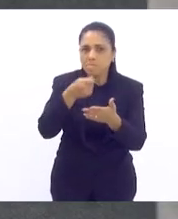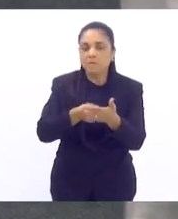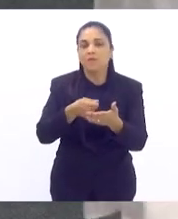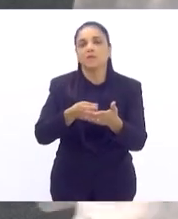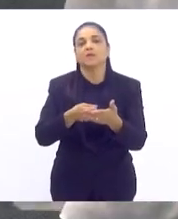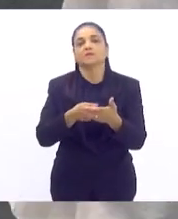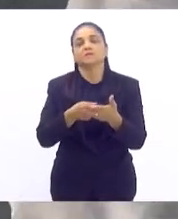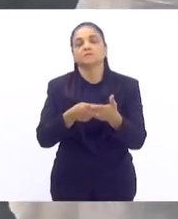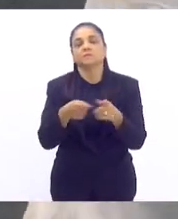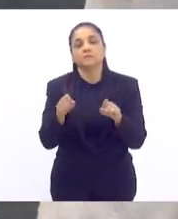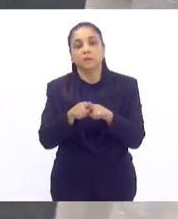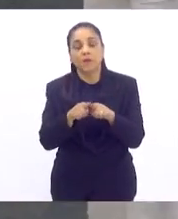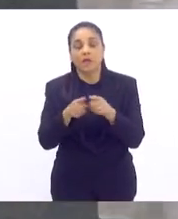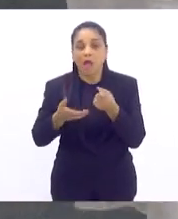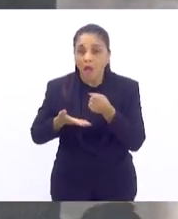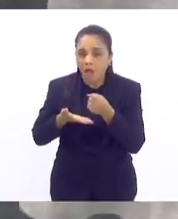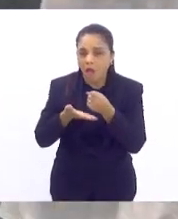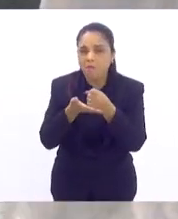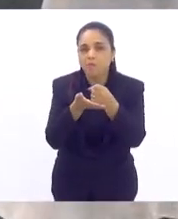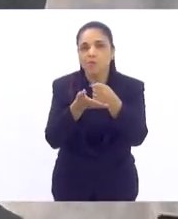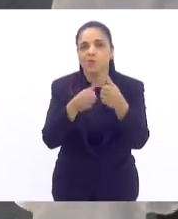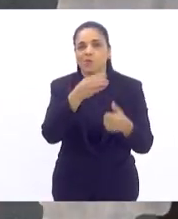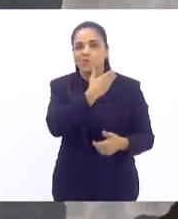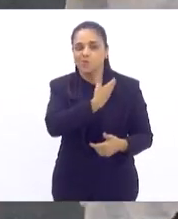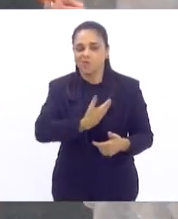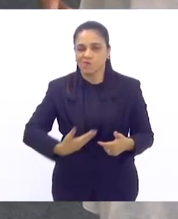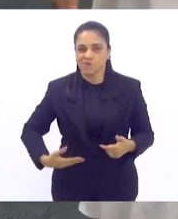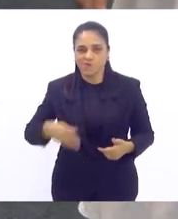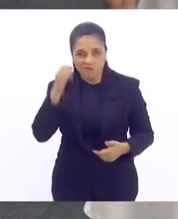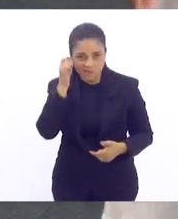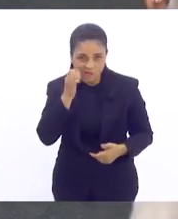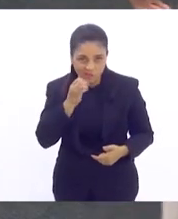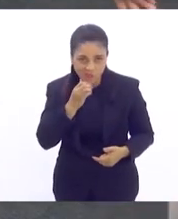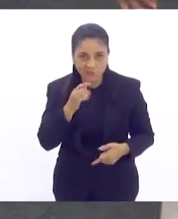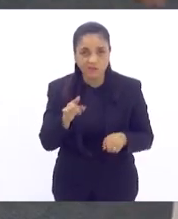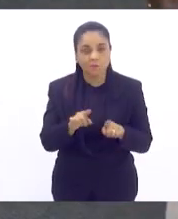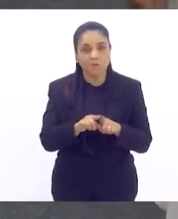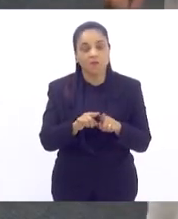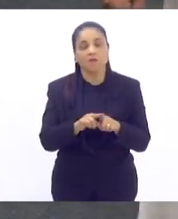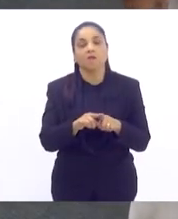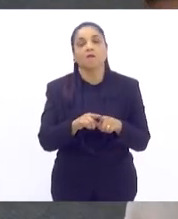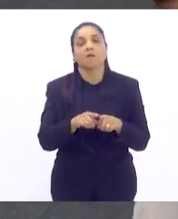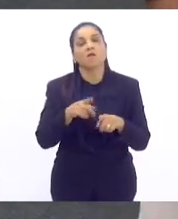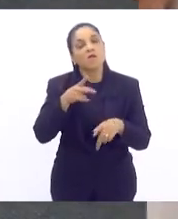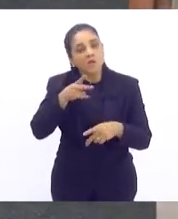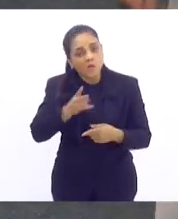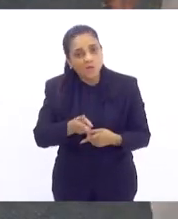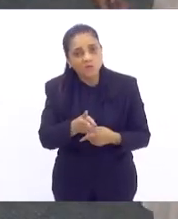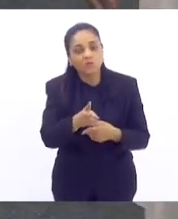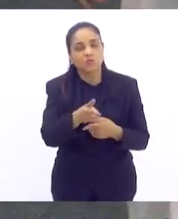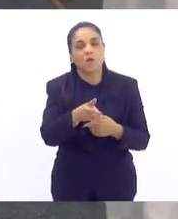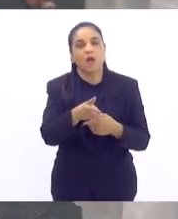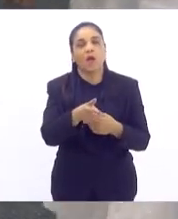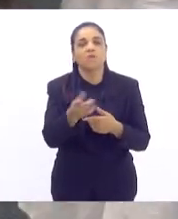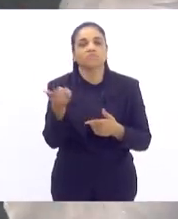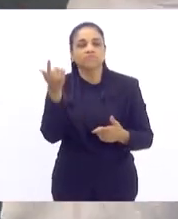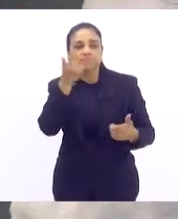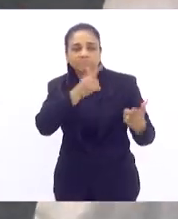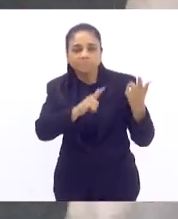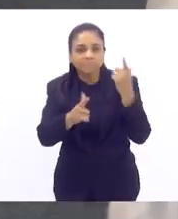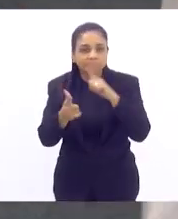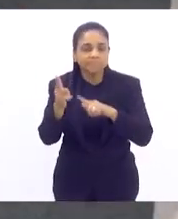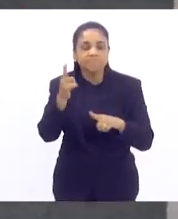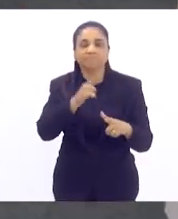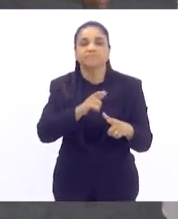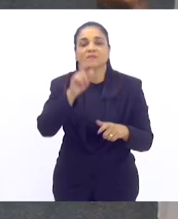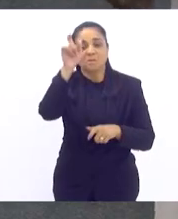contamos também com o apoio do governador do Estado e continuar também ampliando e ganhando mentes e